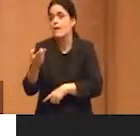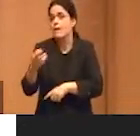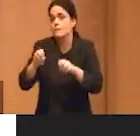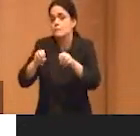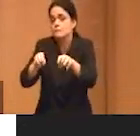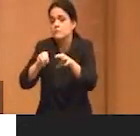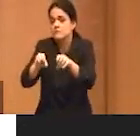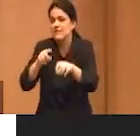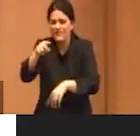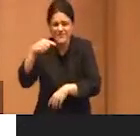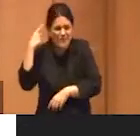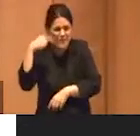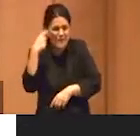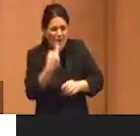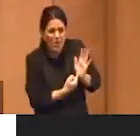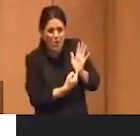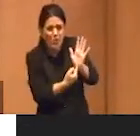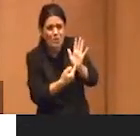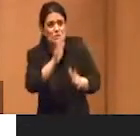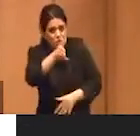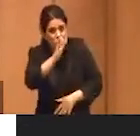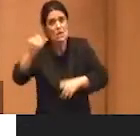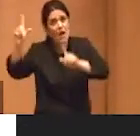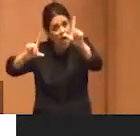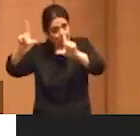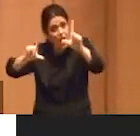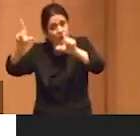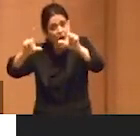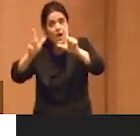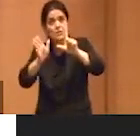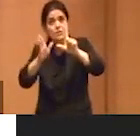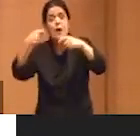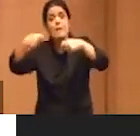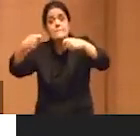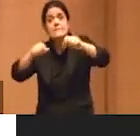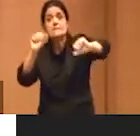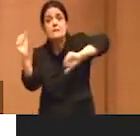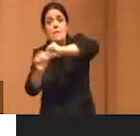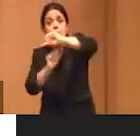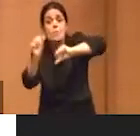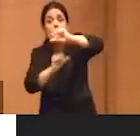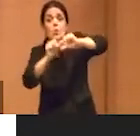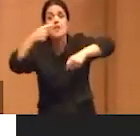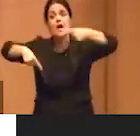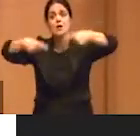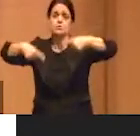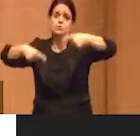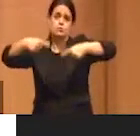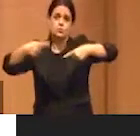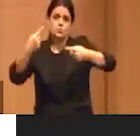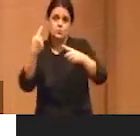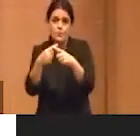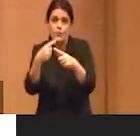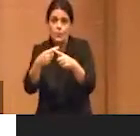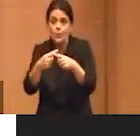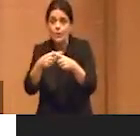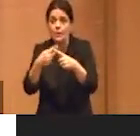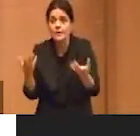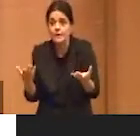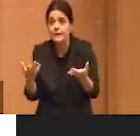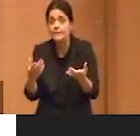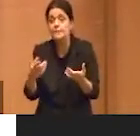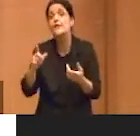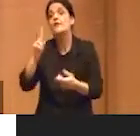digo, claro, porque ele já passou na televisão, então a gente precisa desmontar esse discurso, porque senão ele vai, de novo,